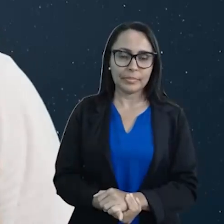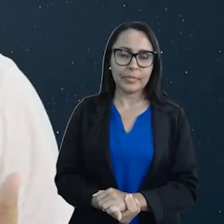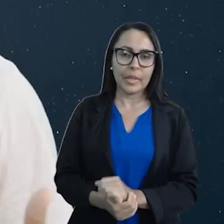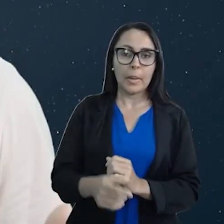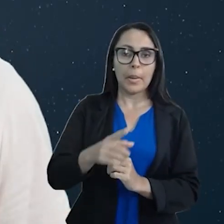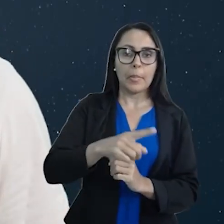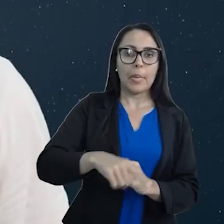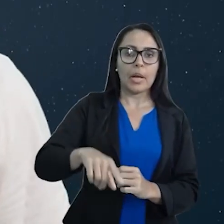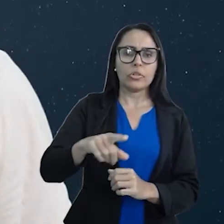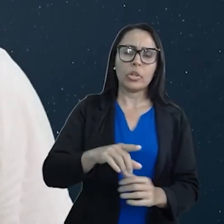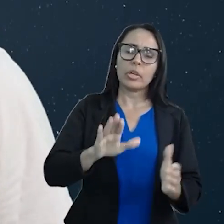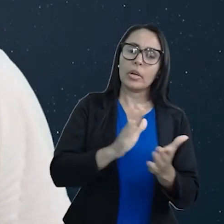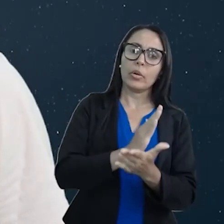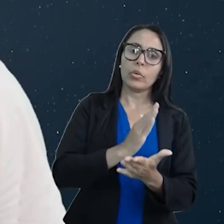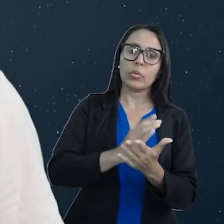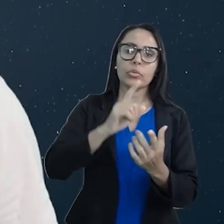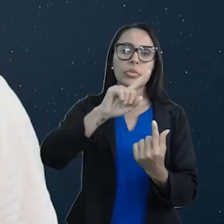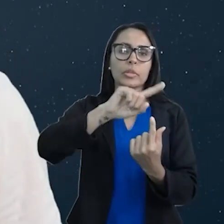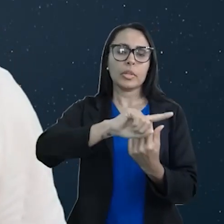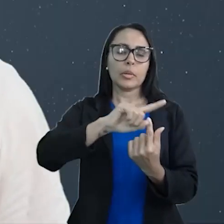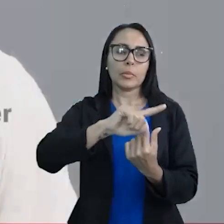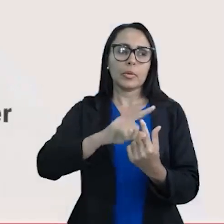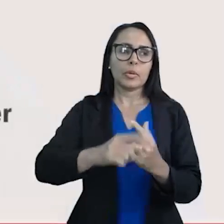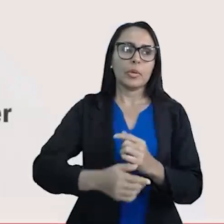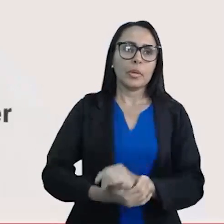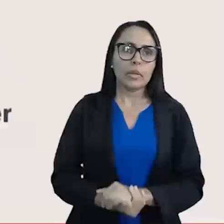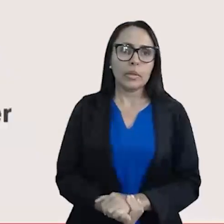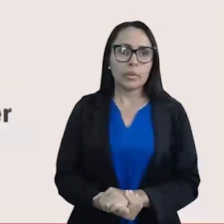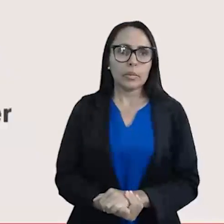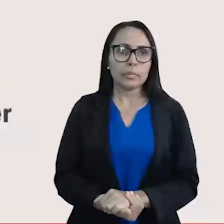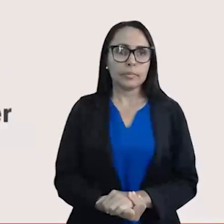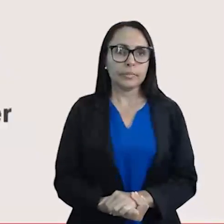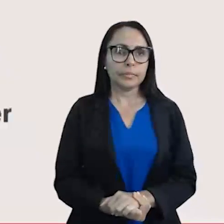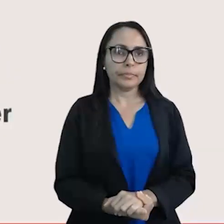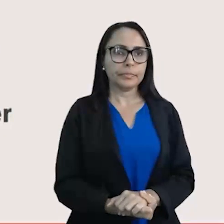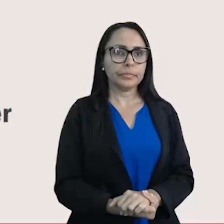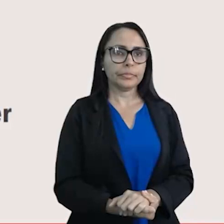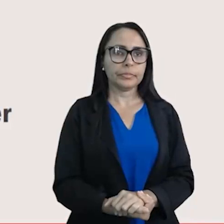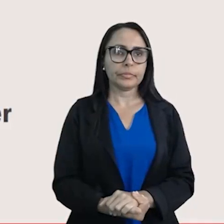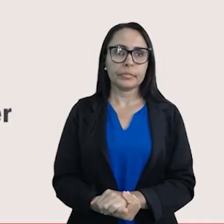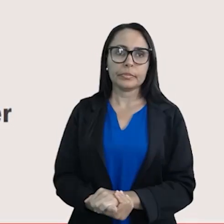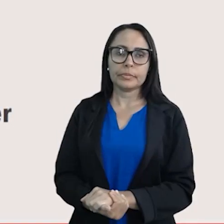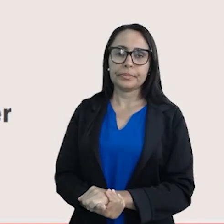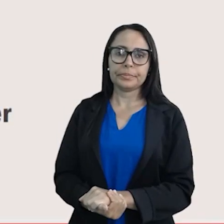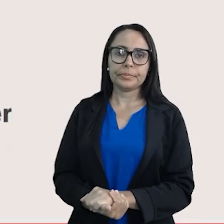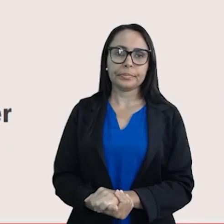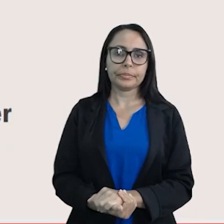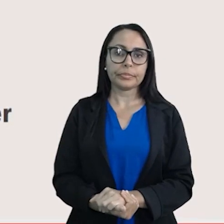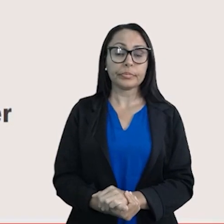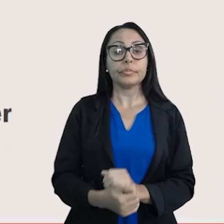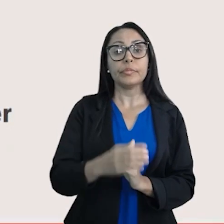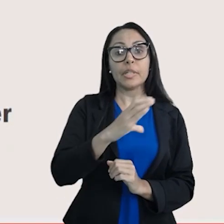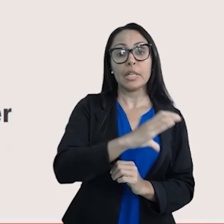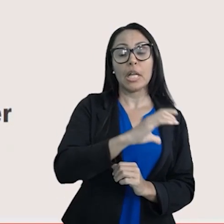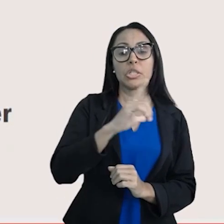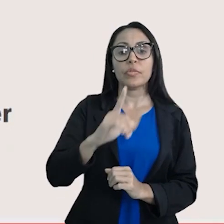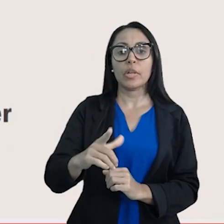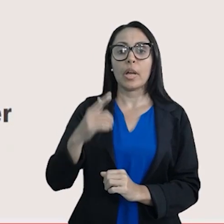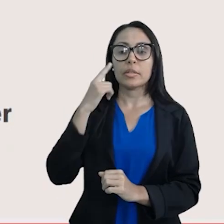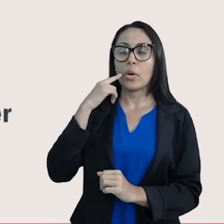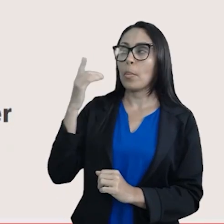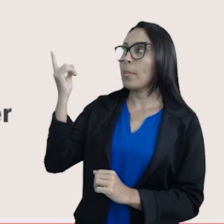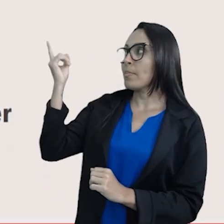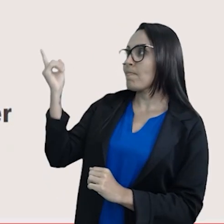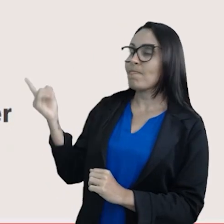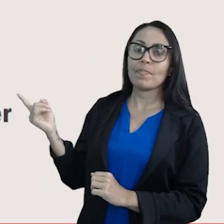Mas essas forças têm alguns tipos. Vamos ver aqui quais são os tipos dela. Olha a classificação que eu coloquei